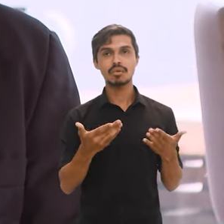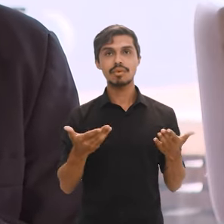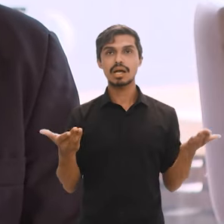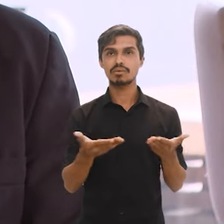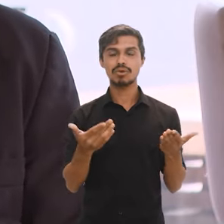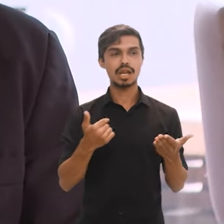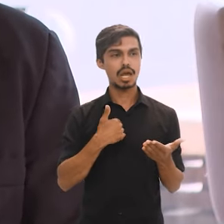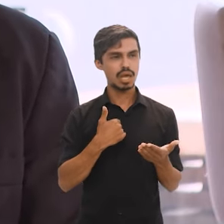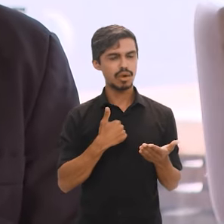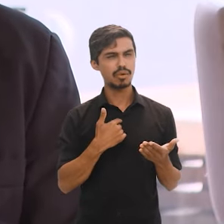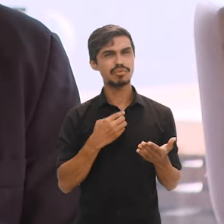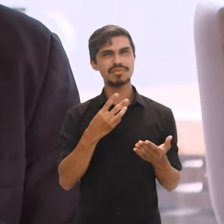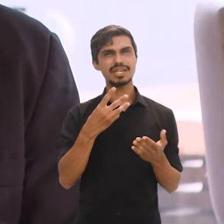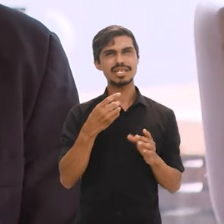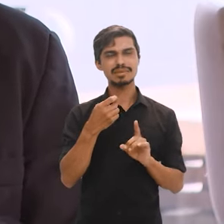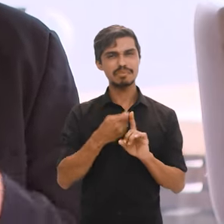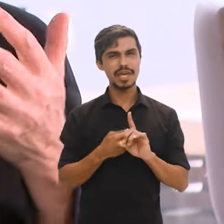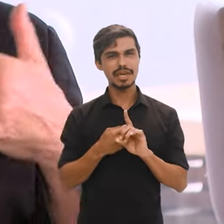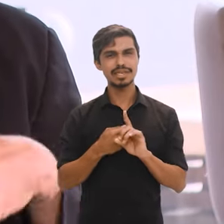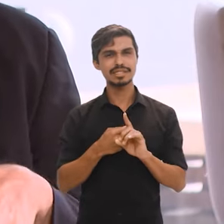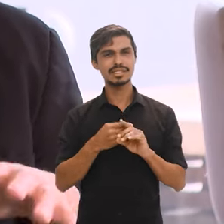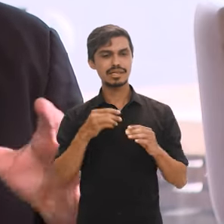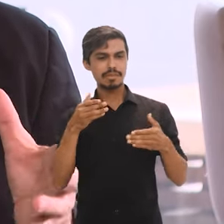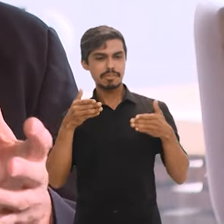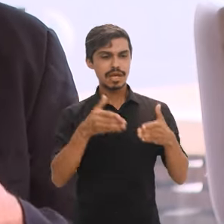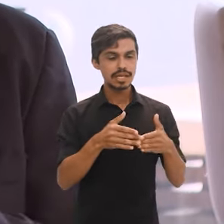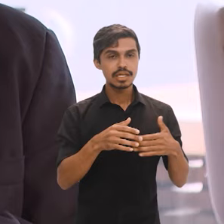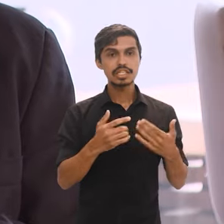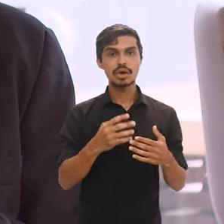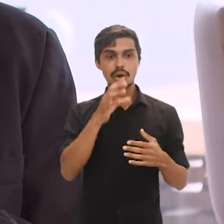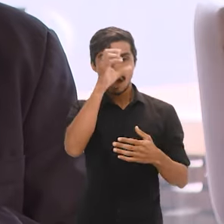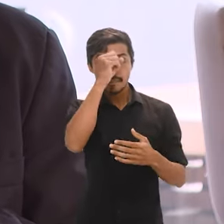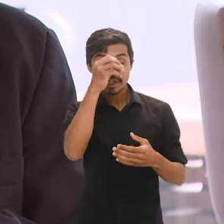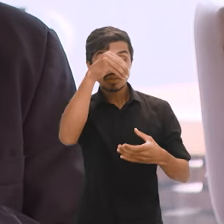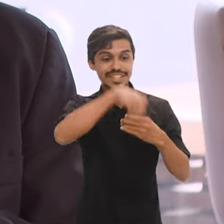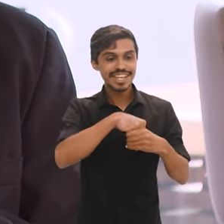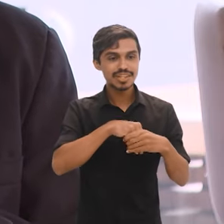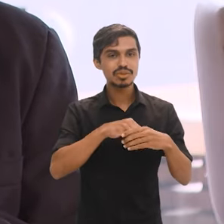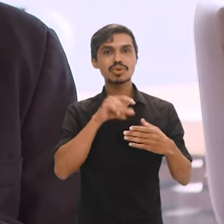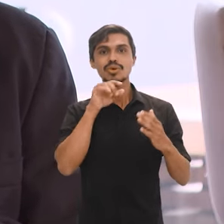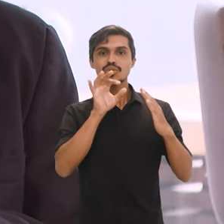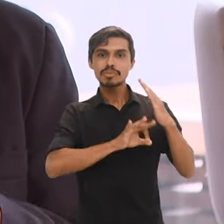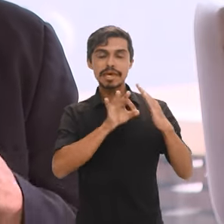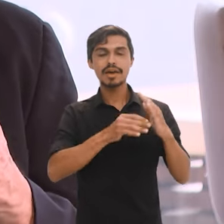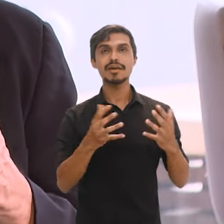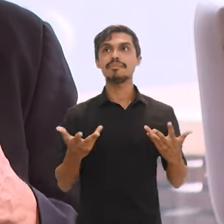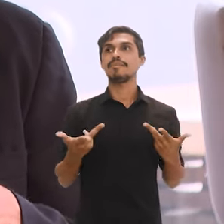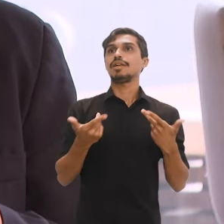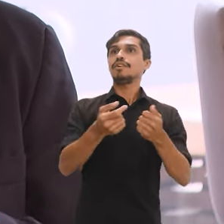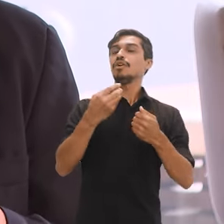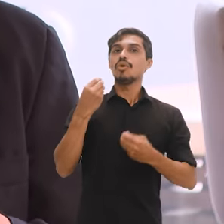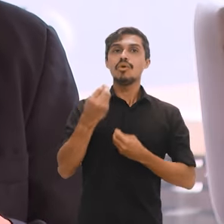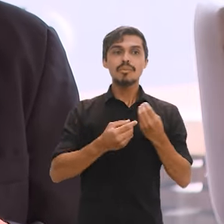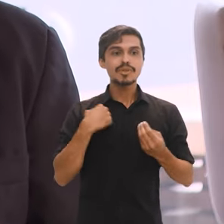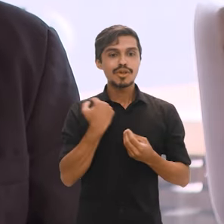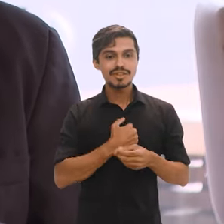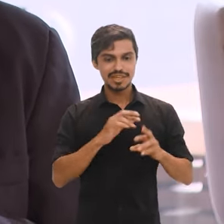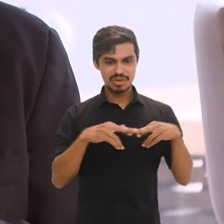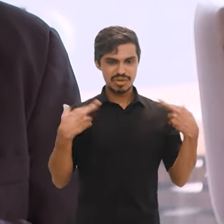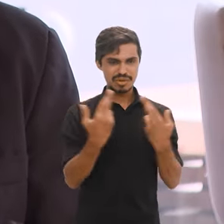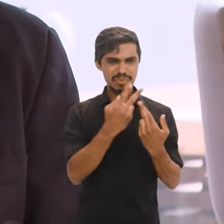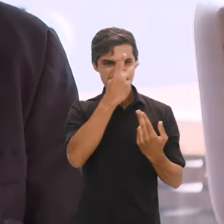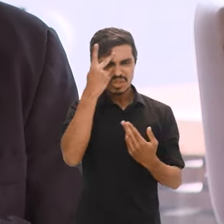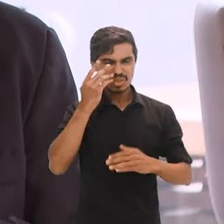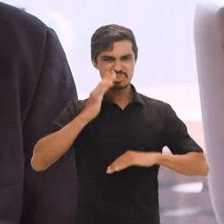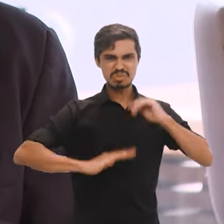já estou à frente quase três meses e estou aprendendo como é que o IBGE é por dentro e é sensacional saber como nós temos uma reunião de